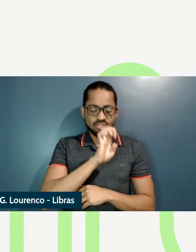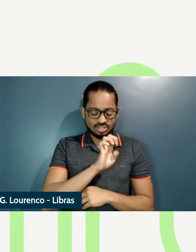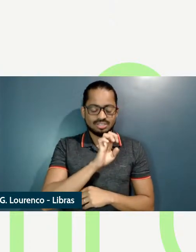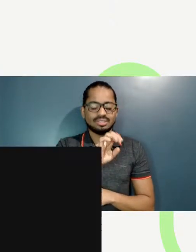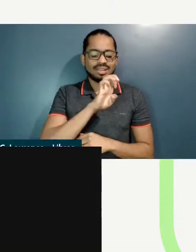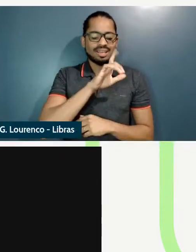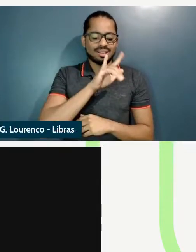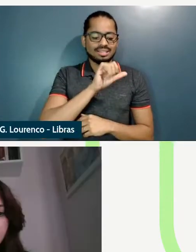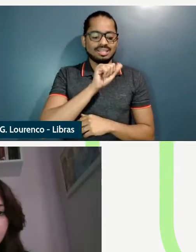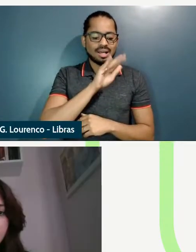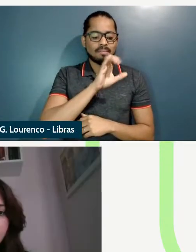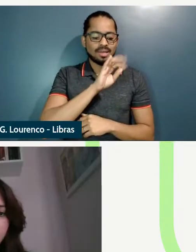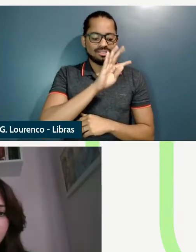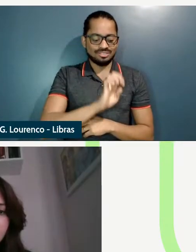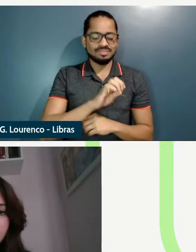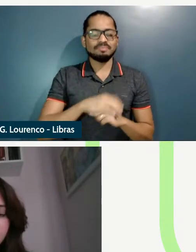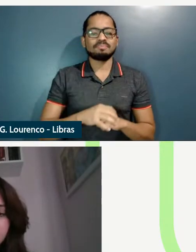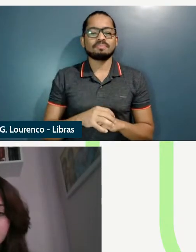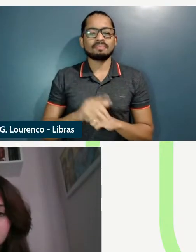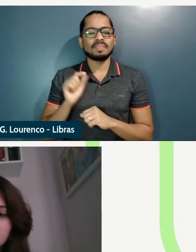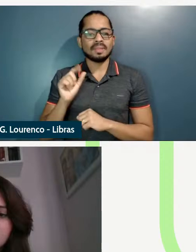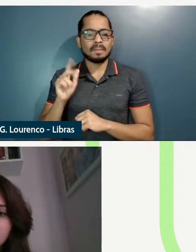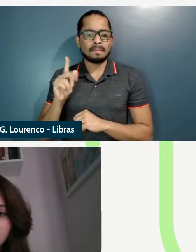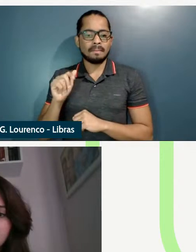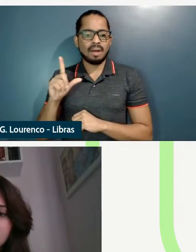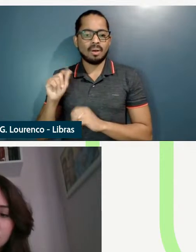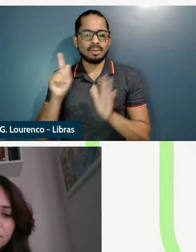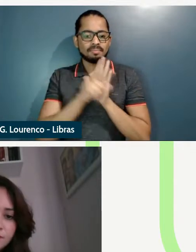foi feita pela Paula Armelin